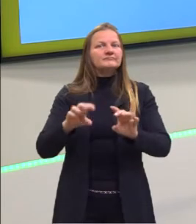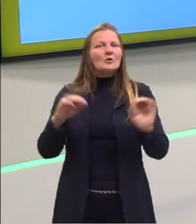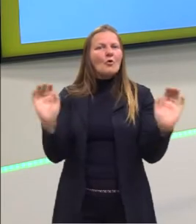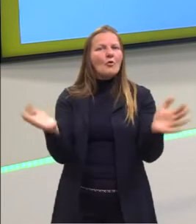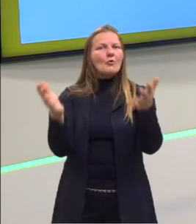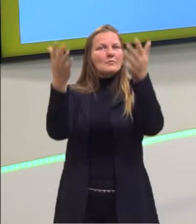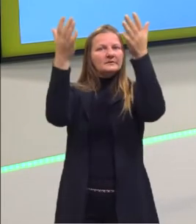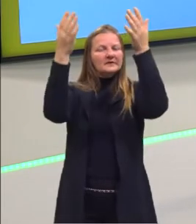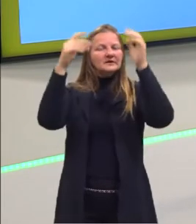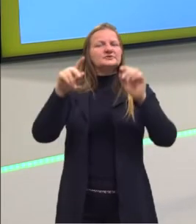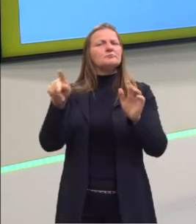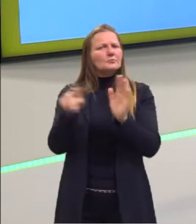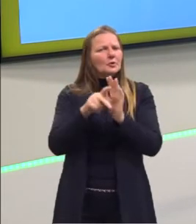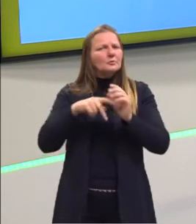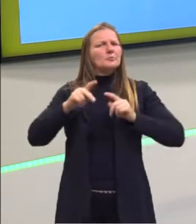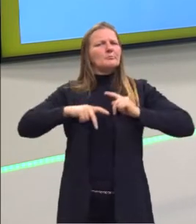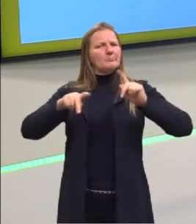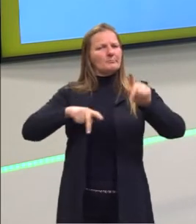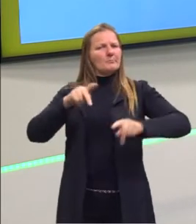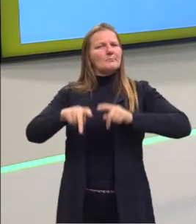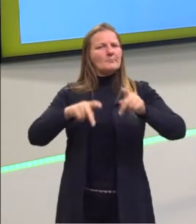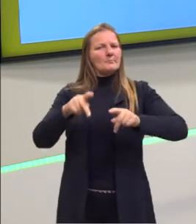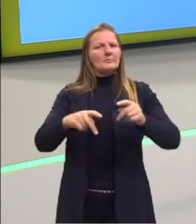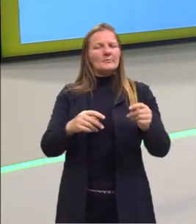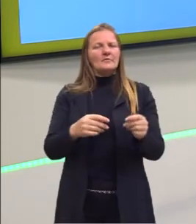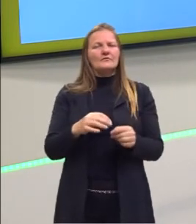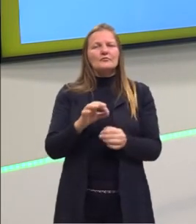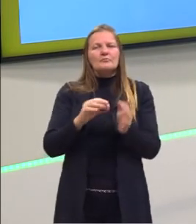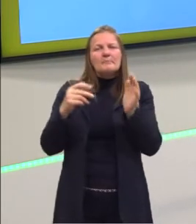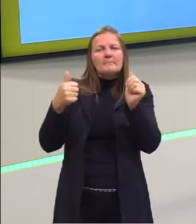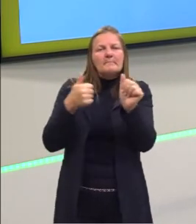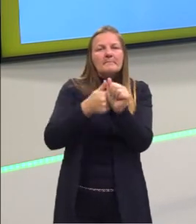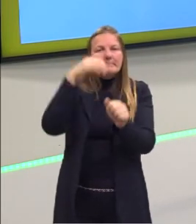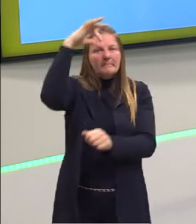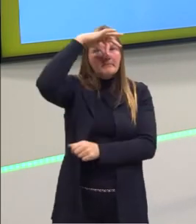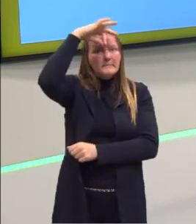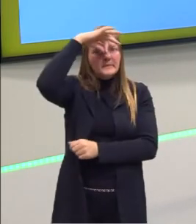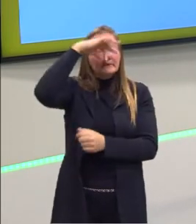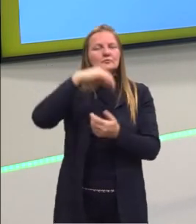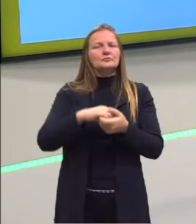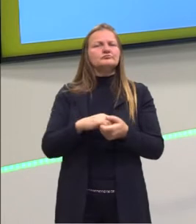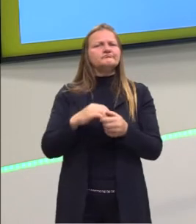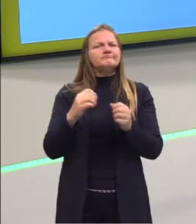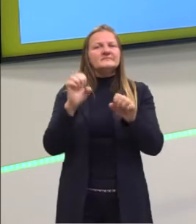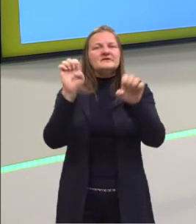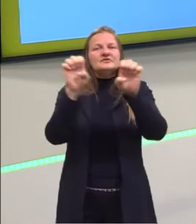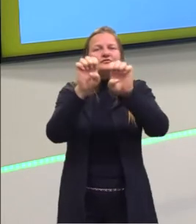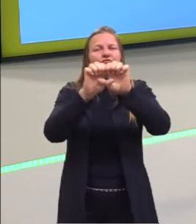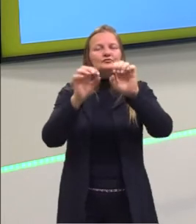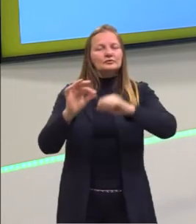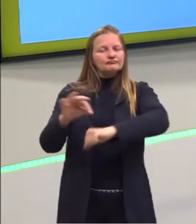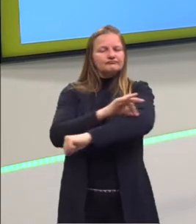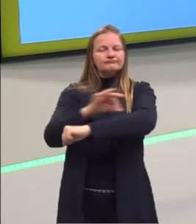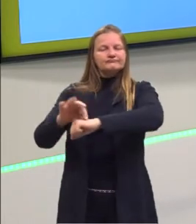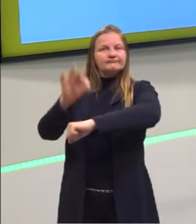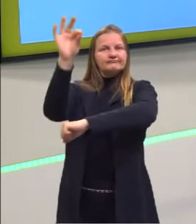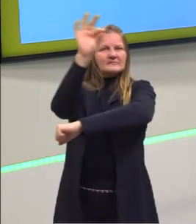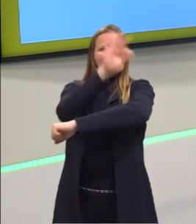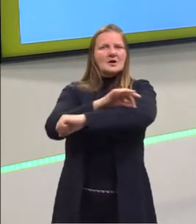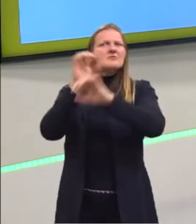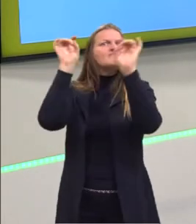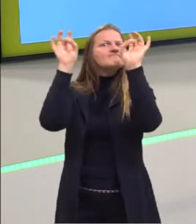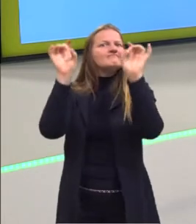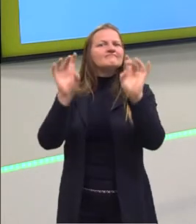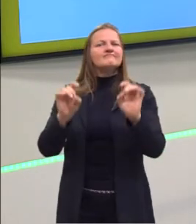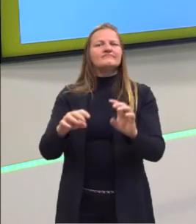essa civilização, possuindo, resguardando toda a estrutura arquitetônica e